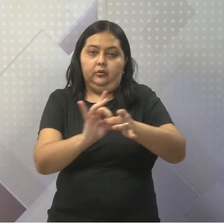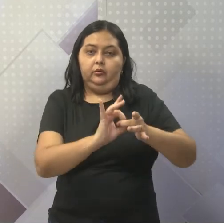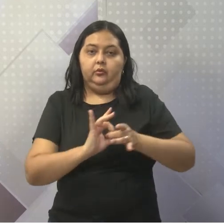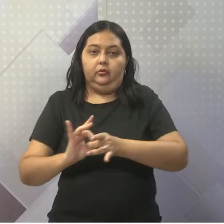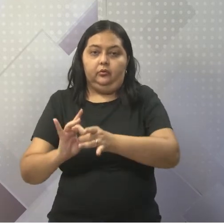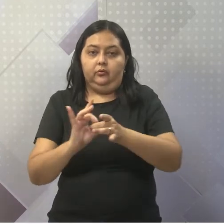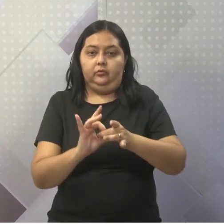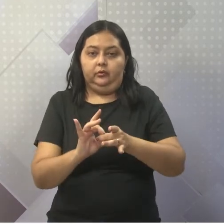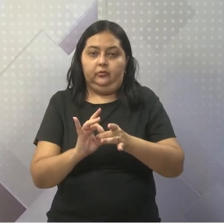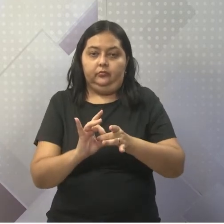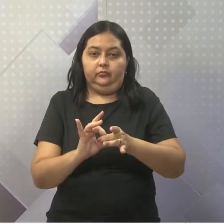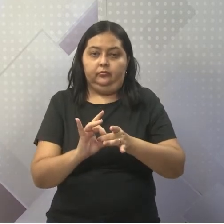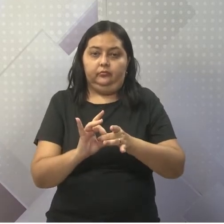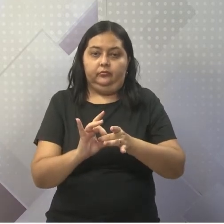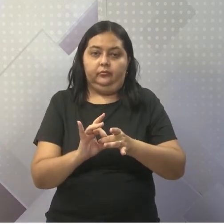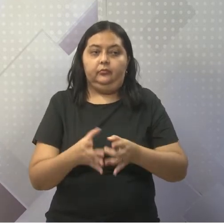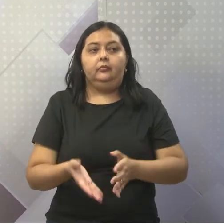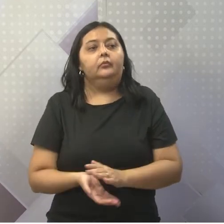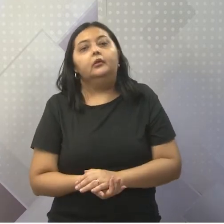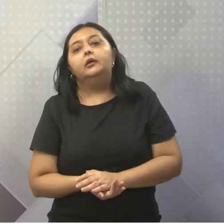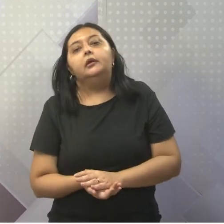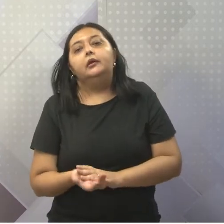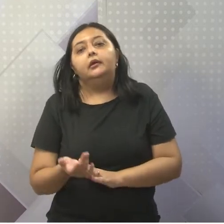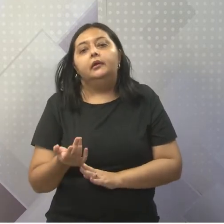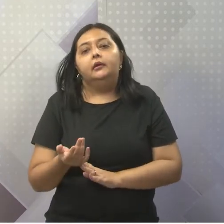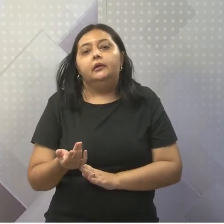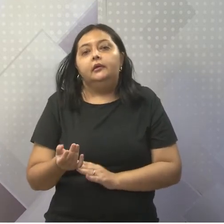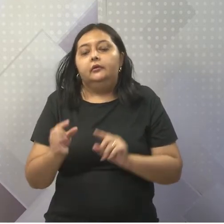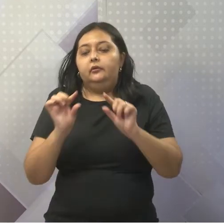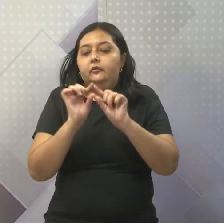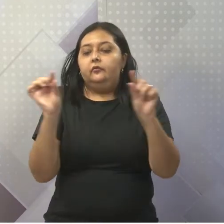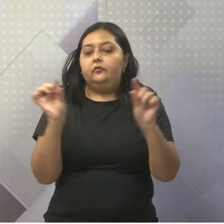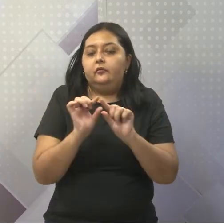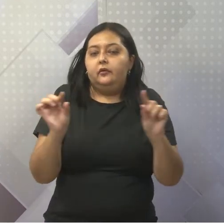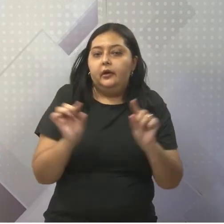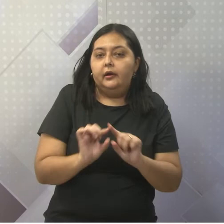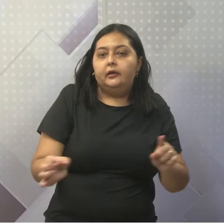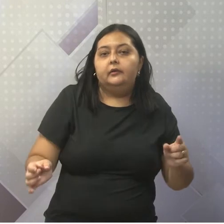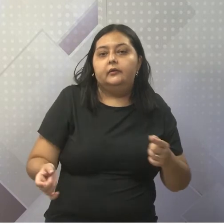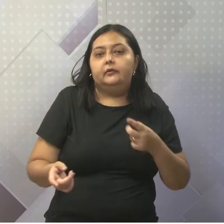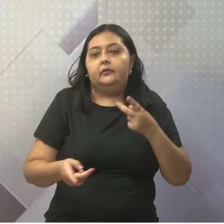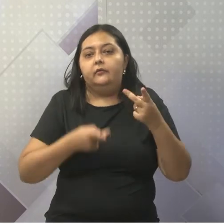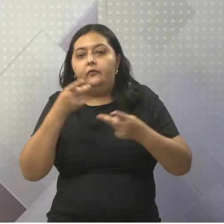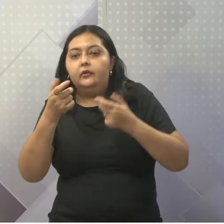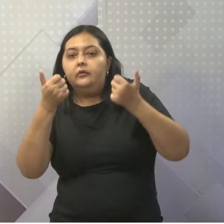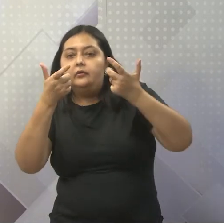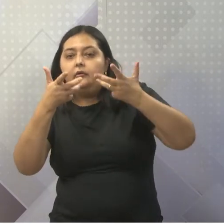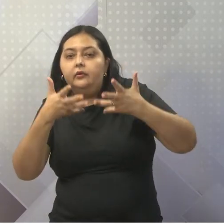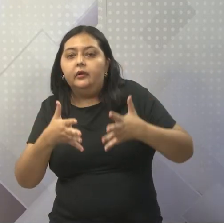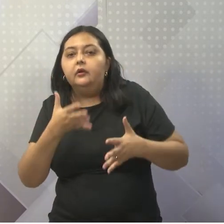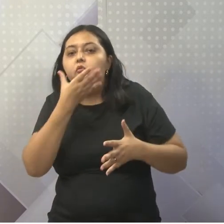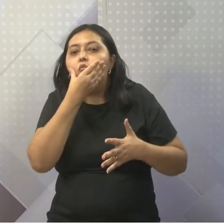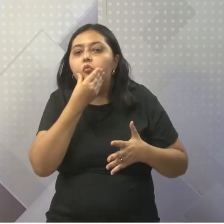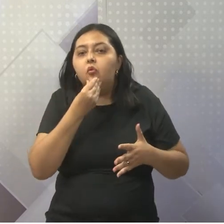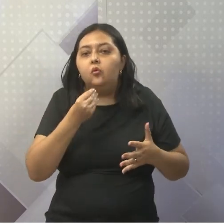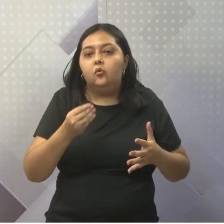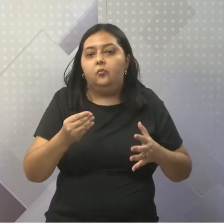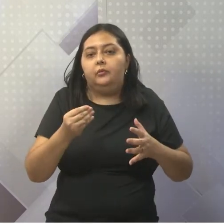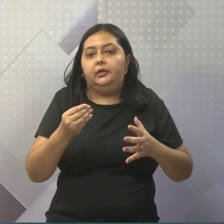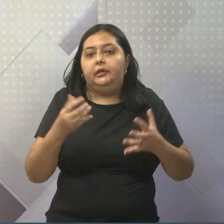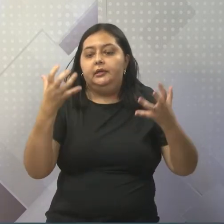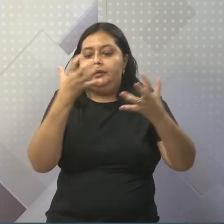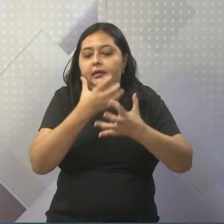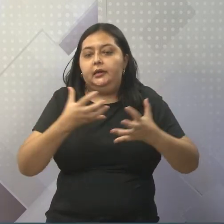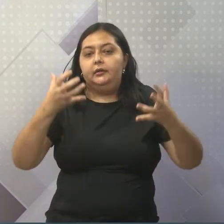existem algumas falas e frases, citações do mesmo, inclusive do Mob Marley, onde nós vemos que